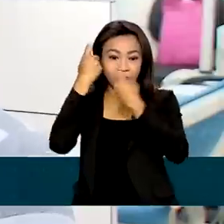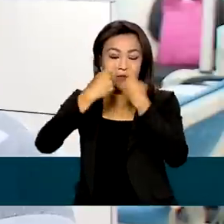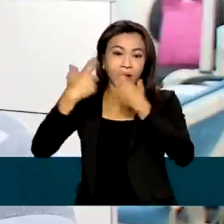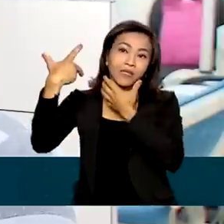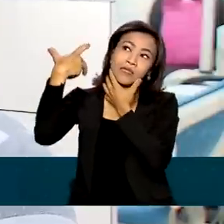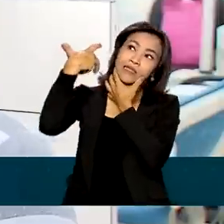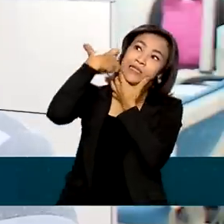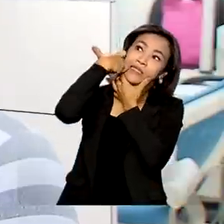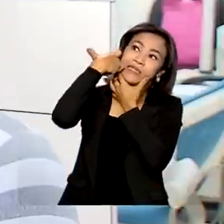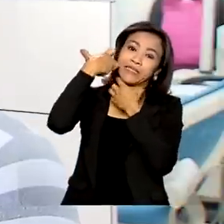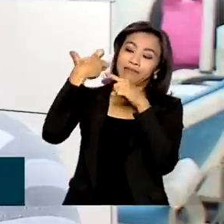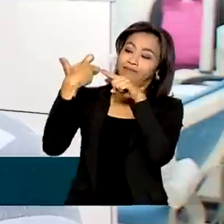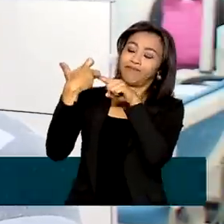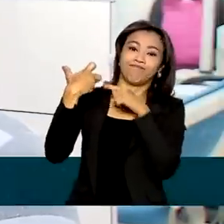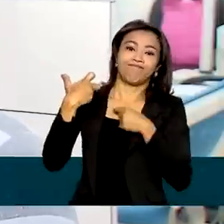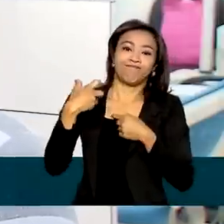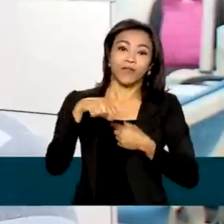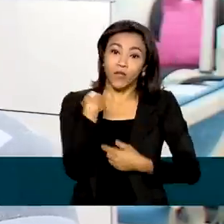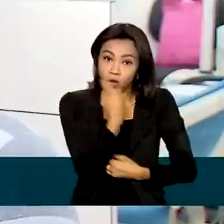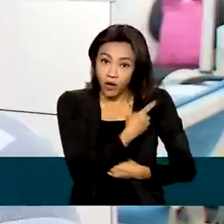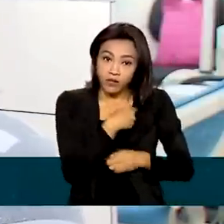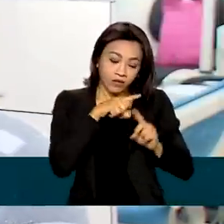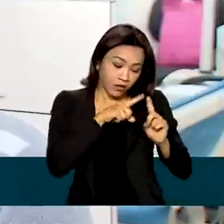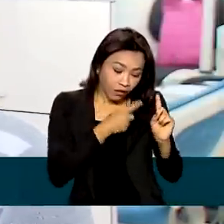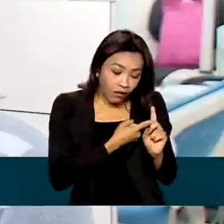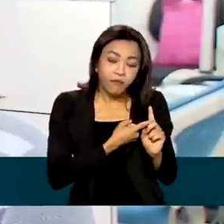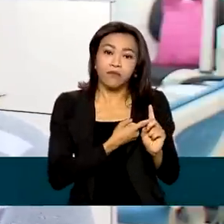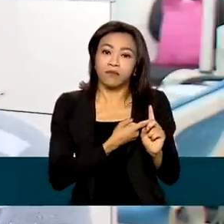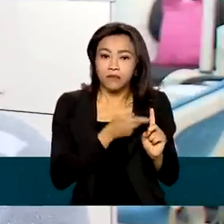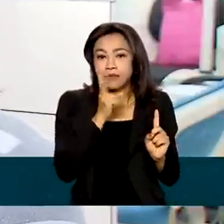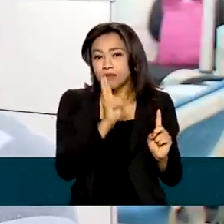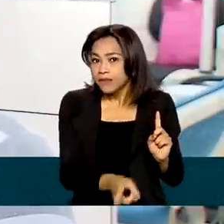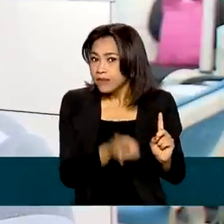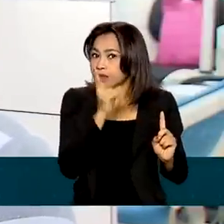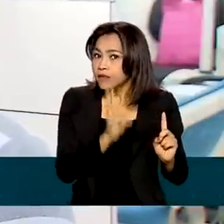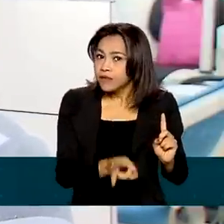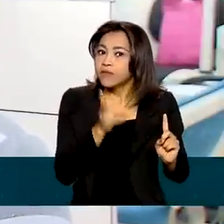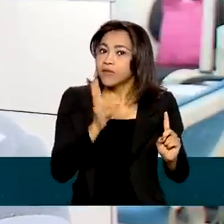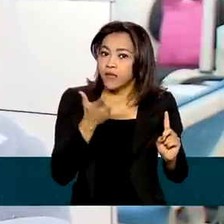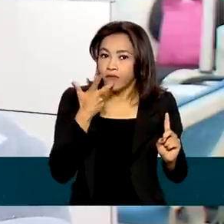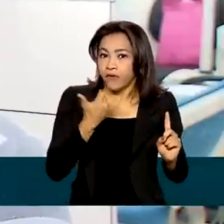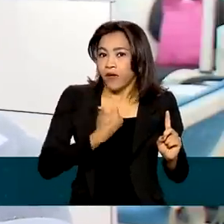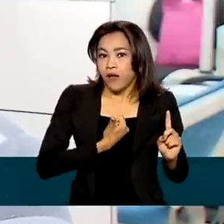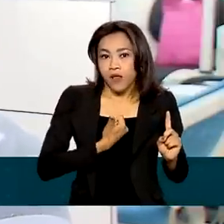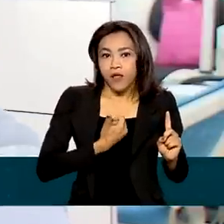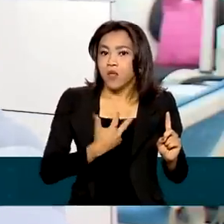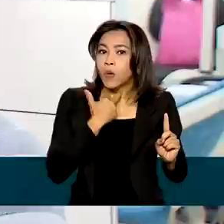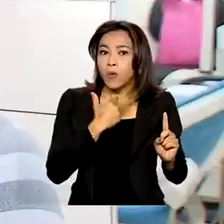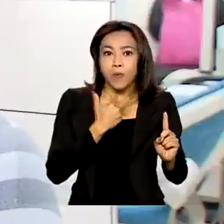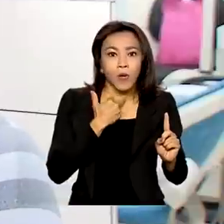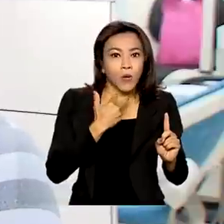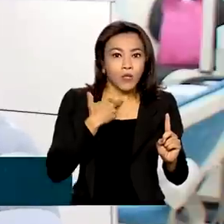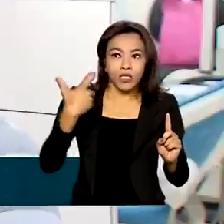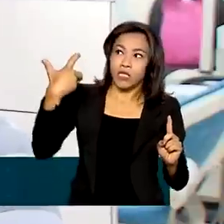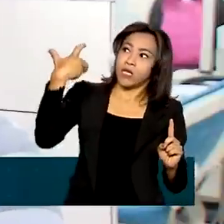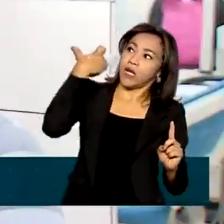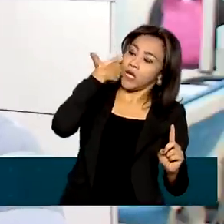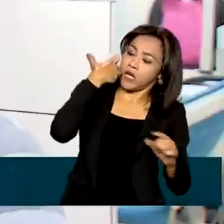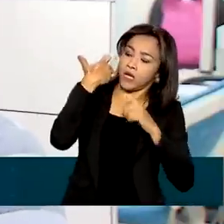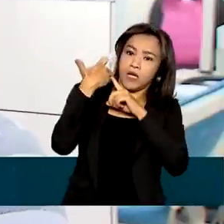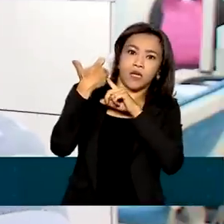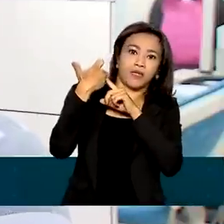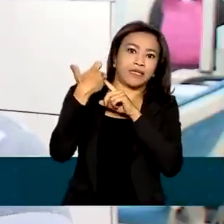A gente que está gestante sempre fala que não pode ser aplicada anestesia em gestante, né?